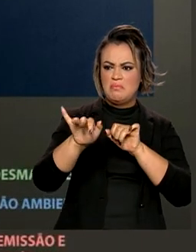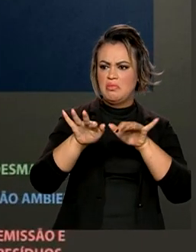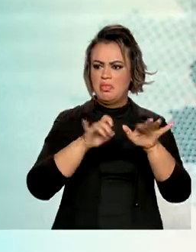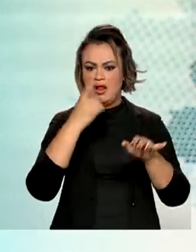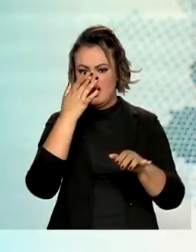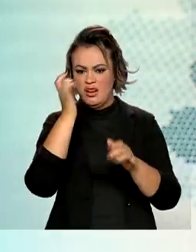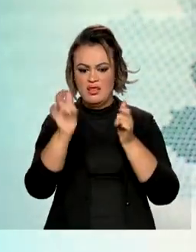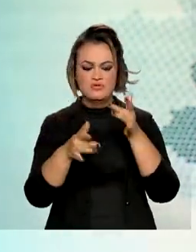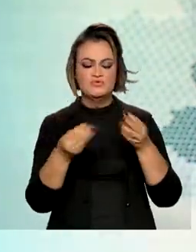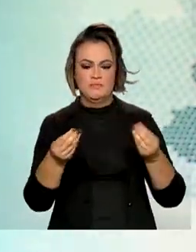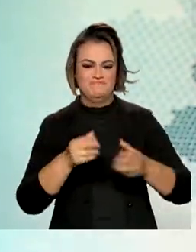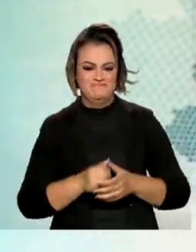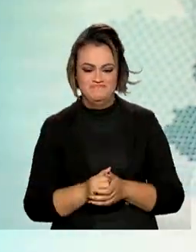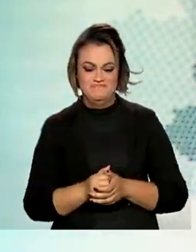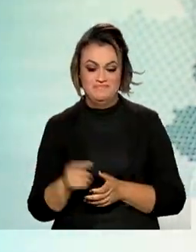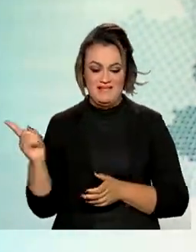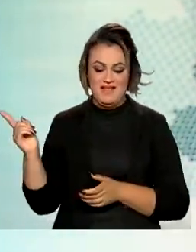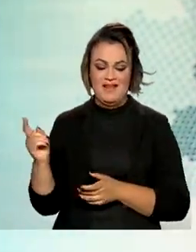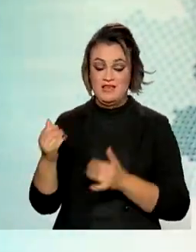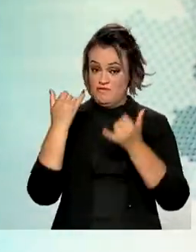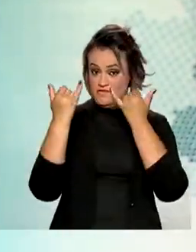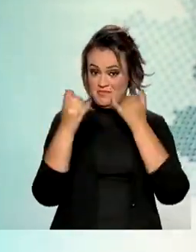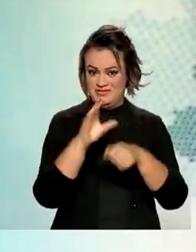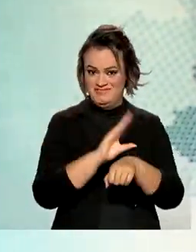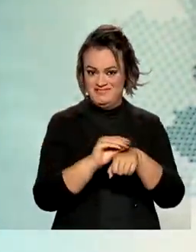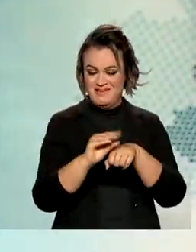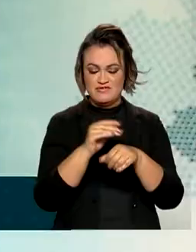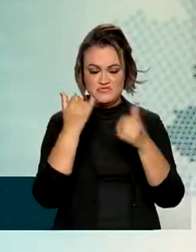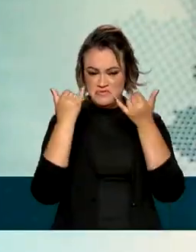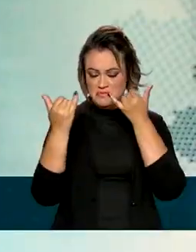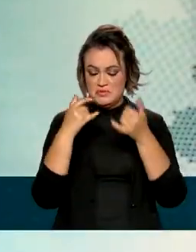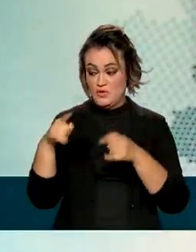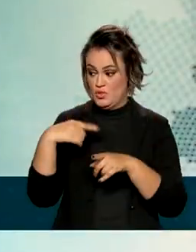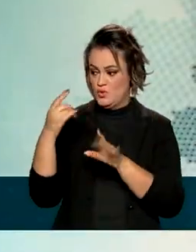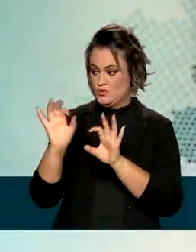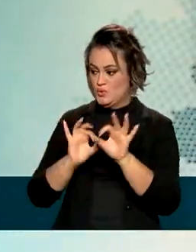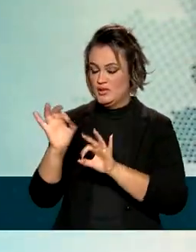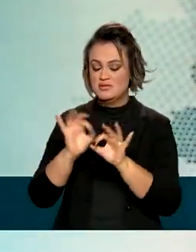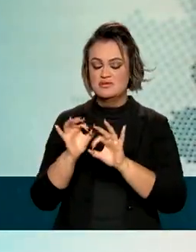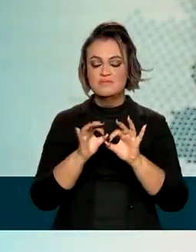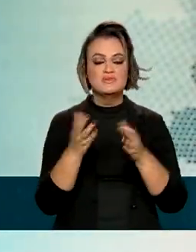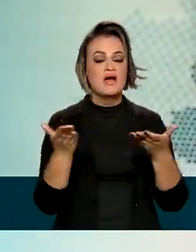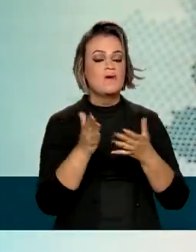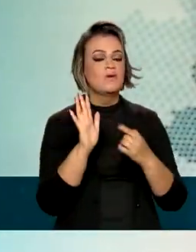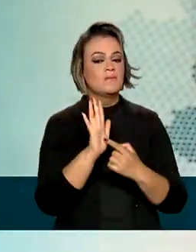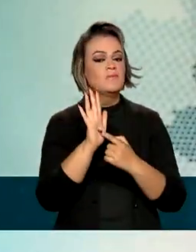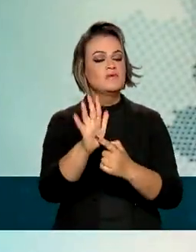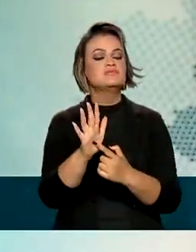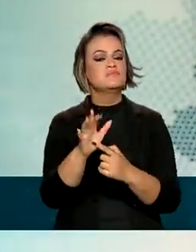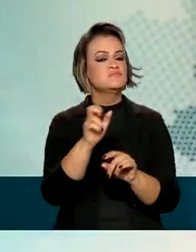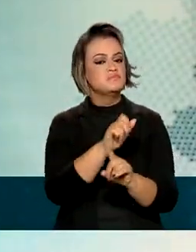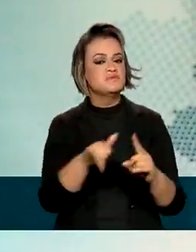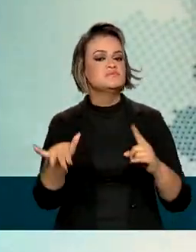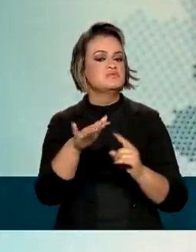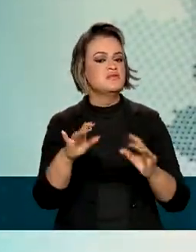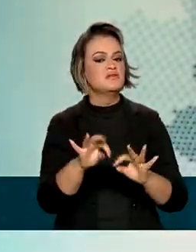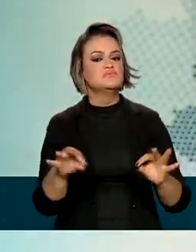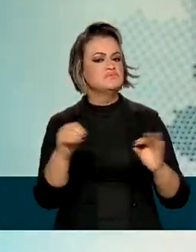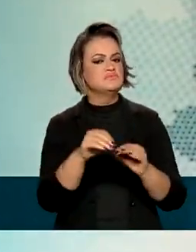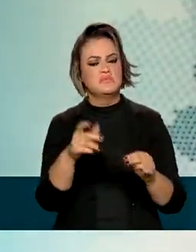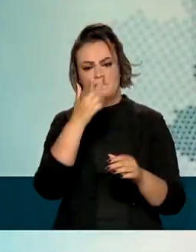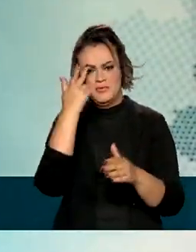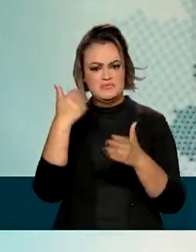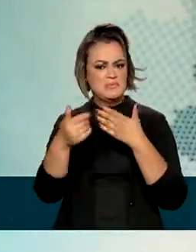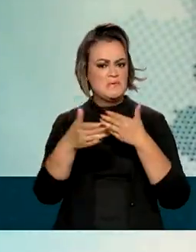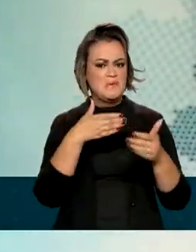resíduos. Dados que nós gerimos e que agora toda a sociedade, o público, qualquer